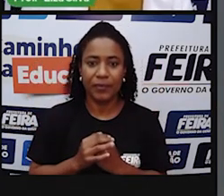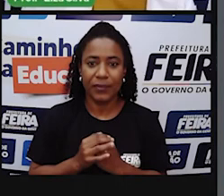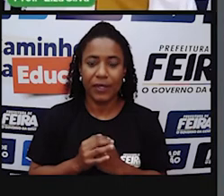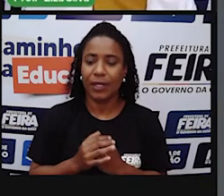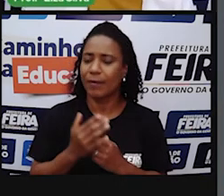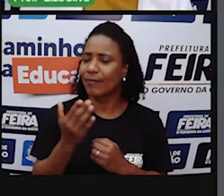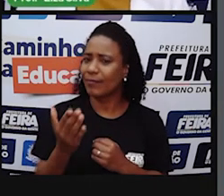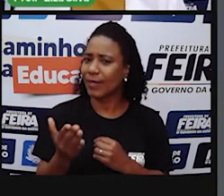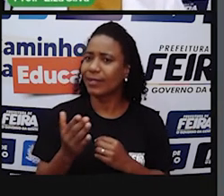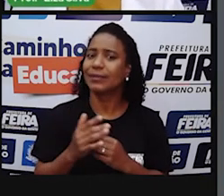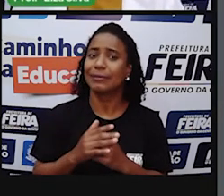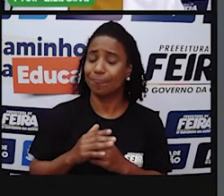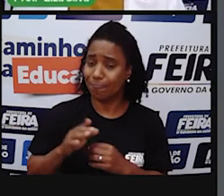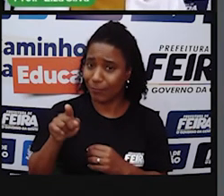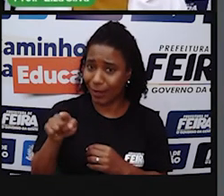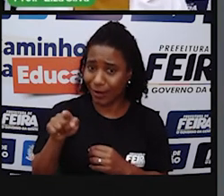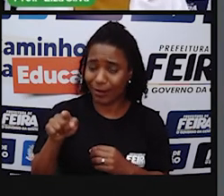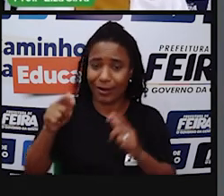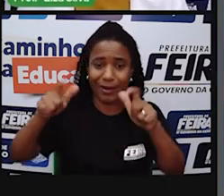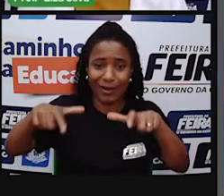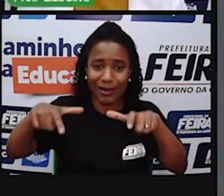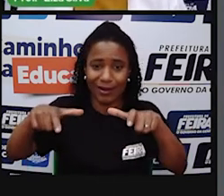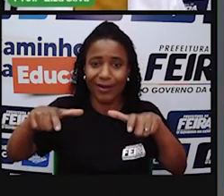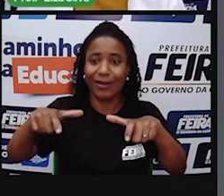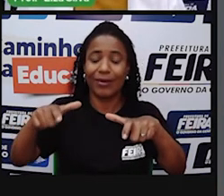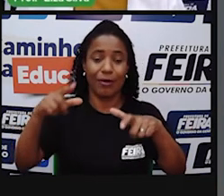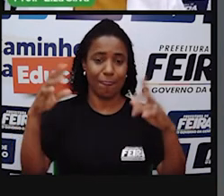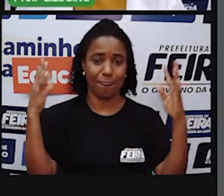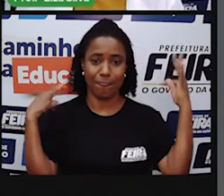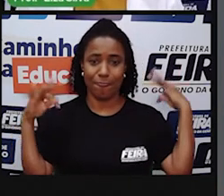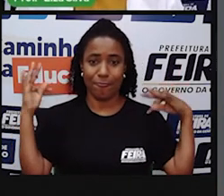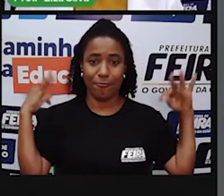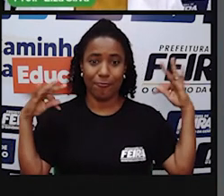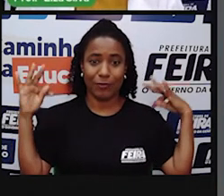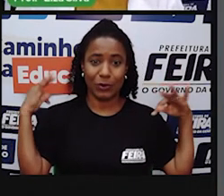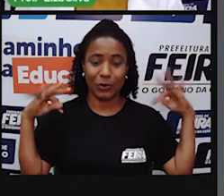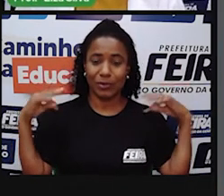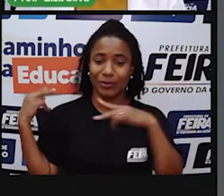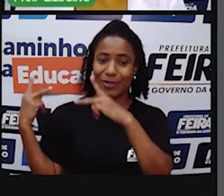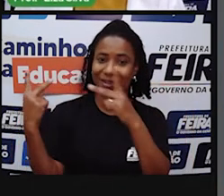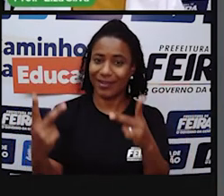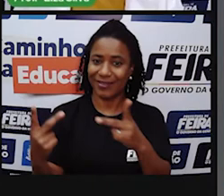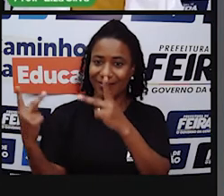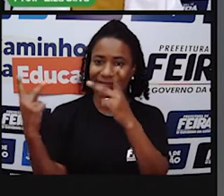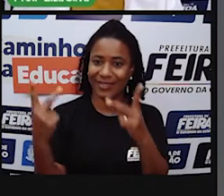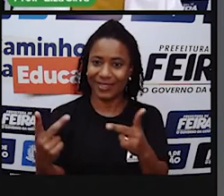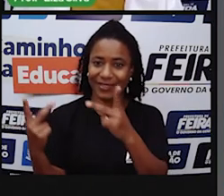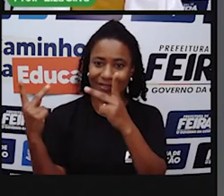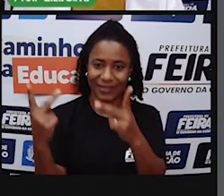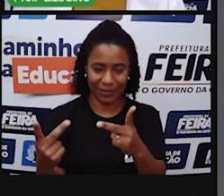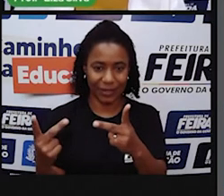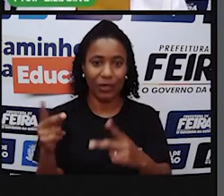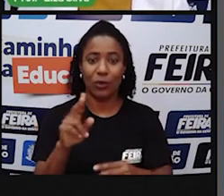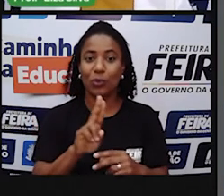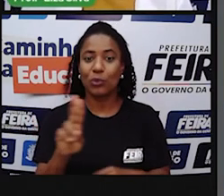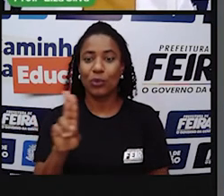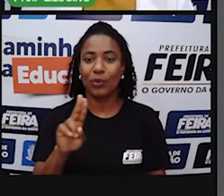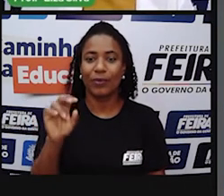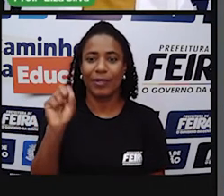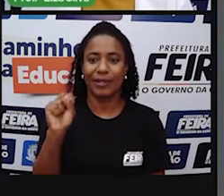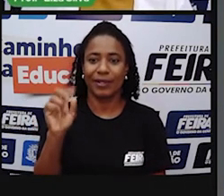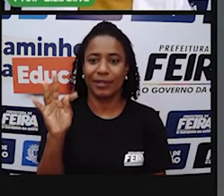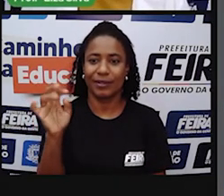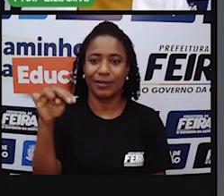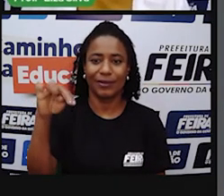verdade De um dos mais conhecidos Pontos turísticos Do país Estonia Ele é um